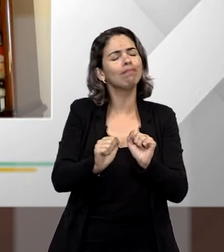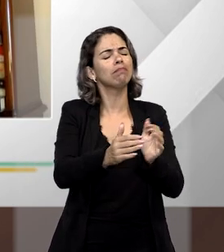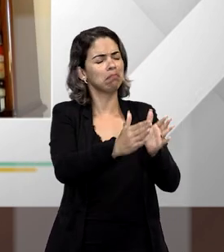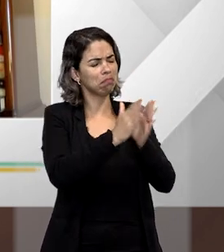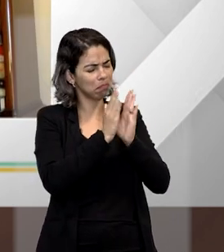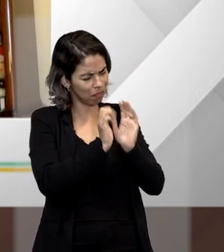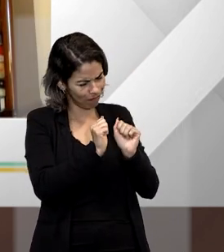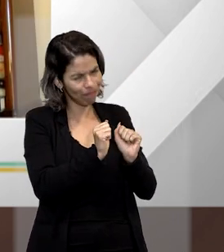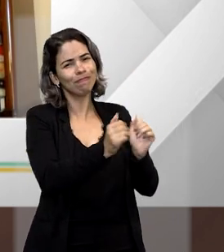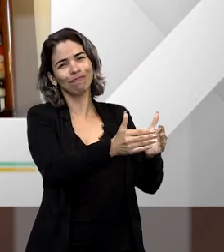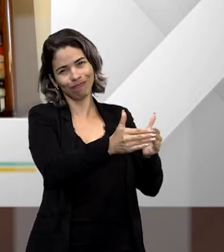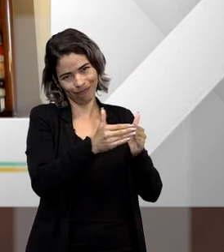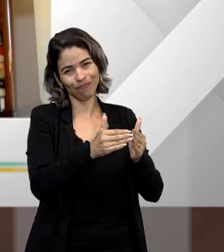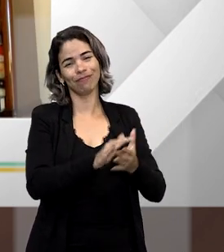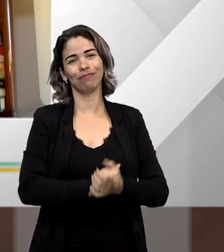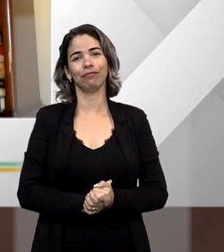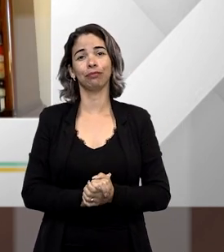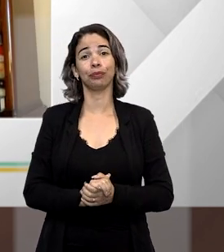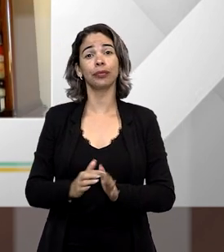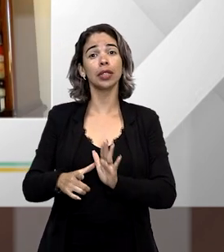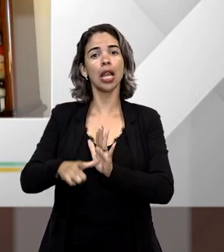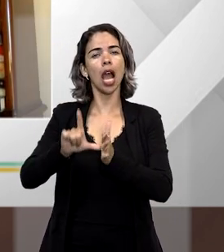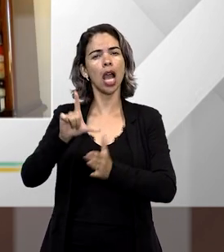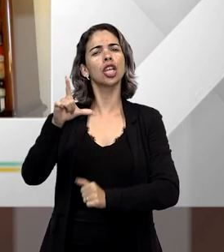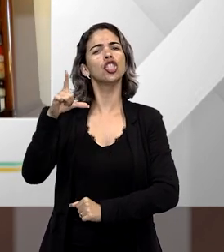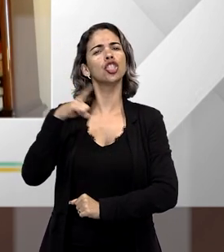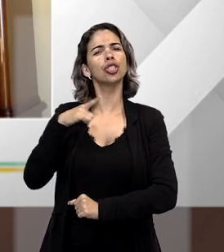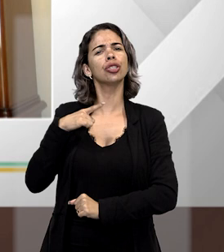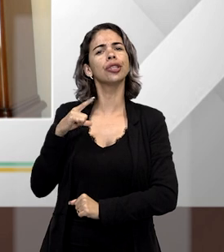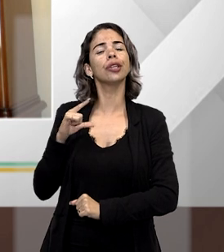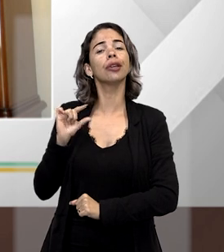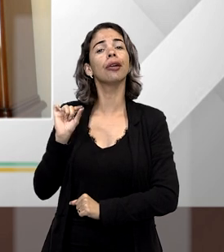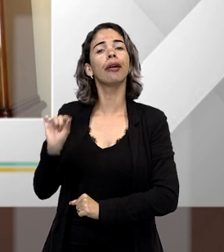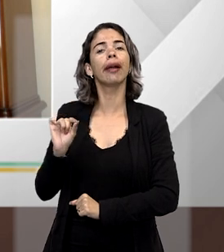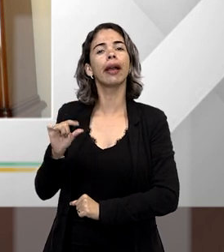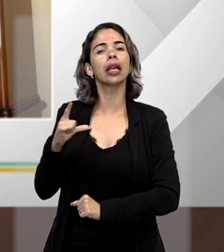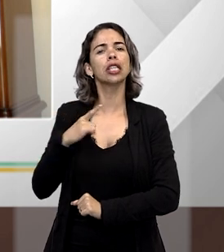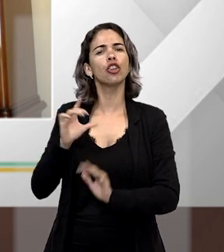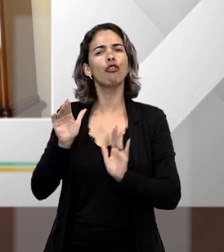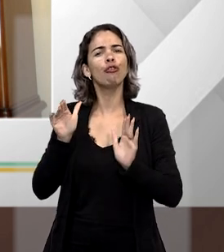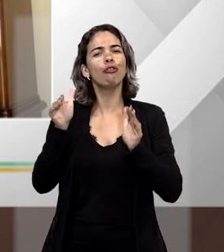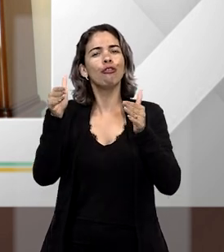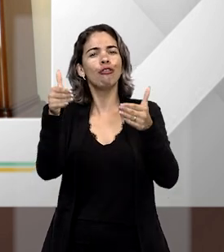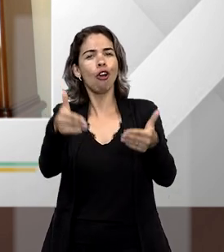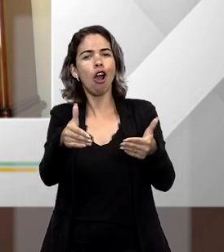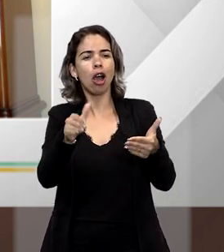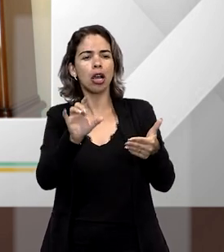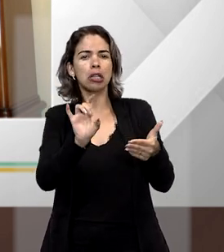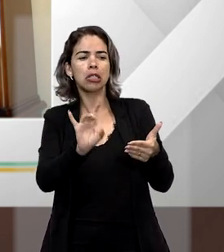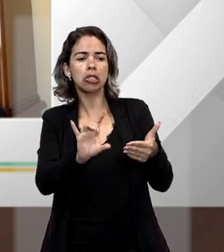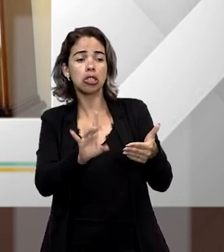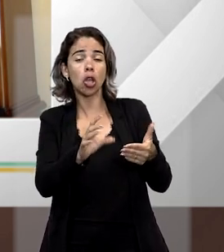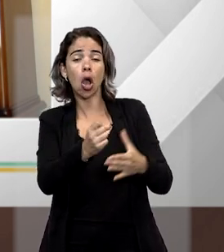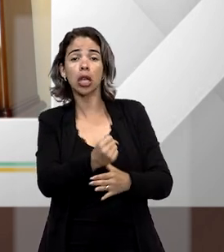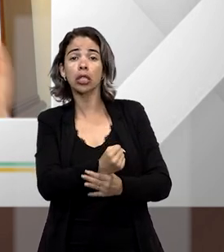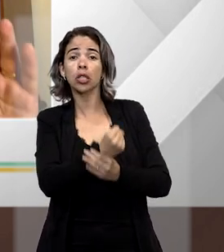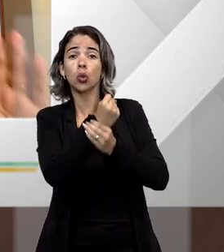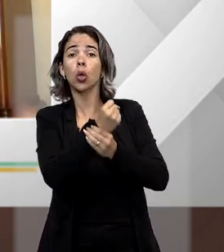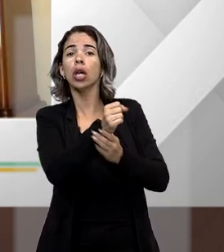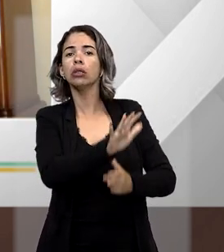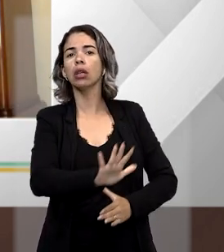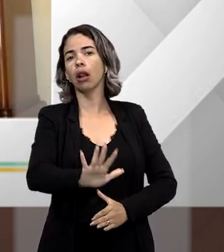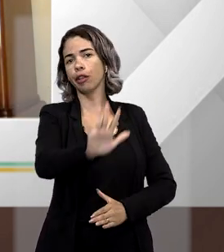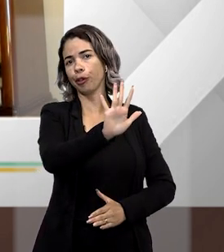professor. O que havia antes era um foco muito grande na chamada